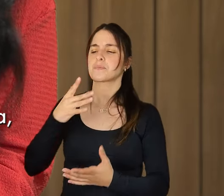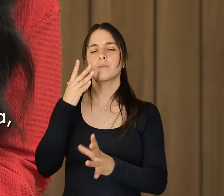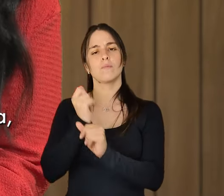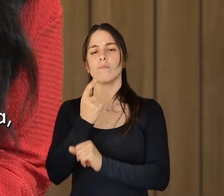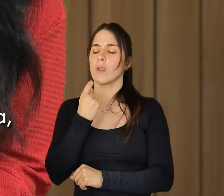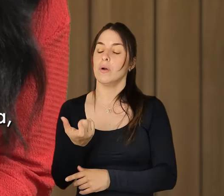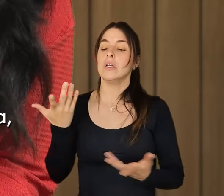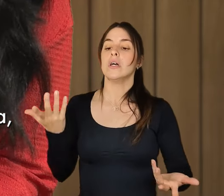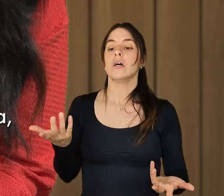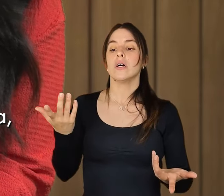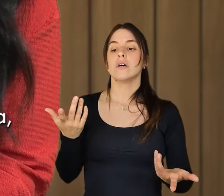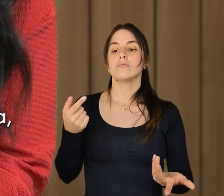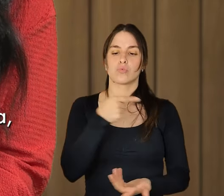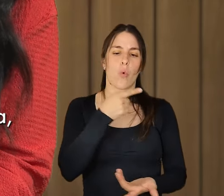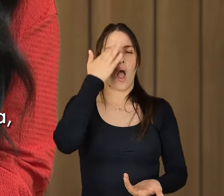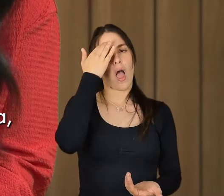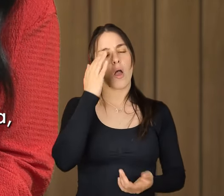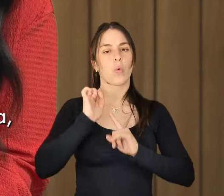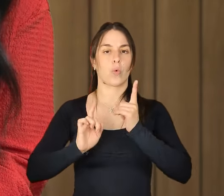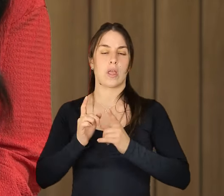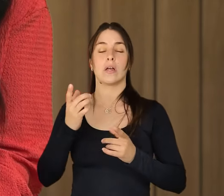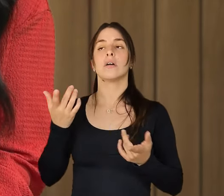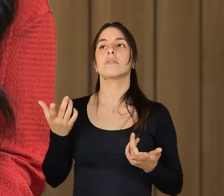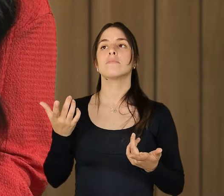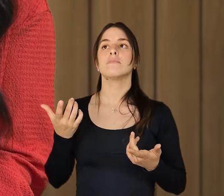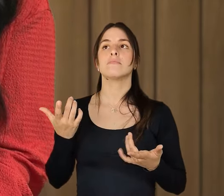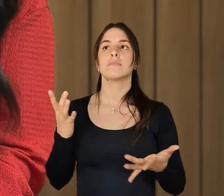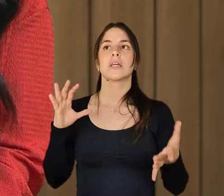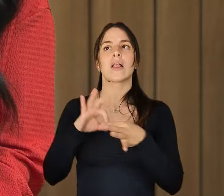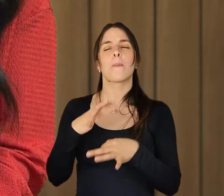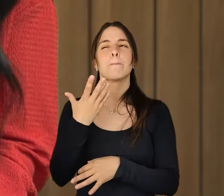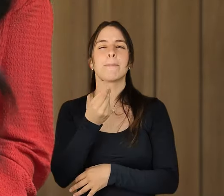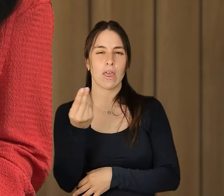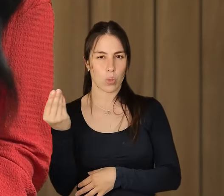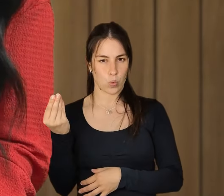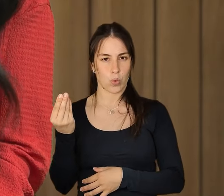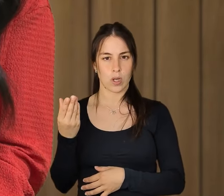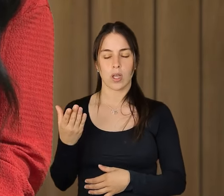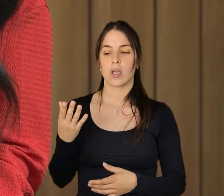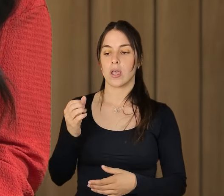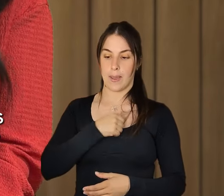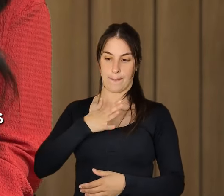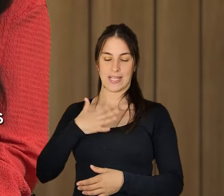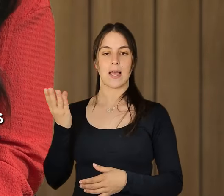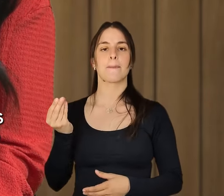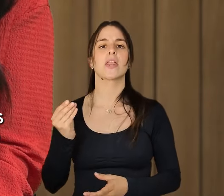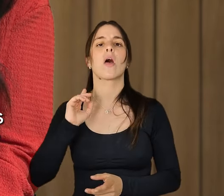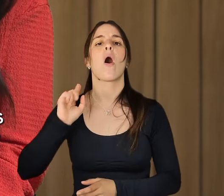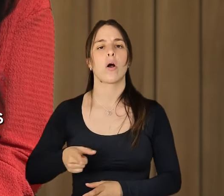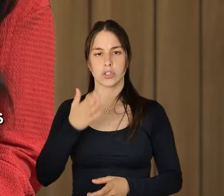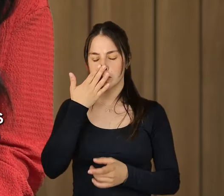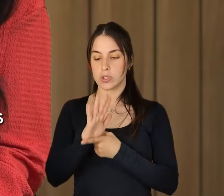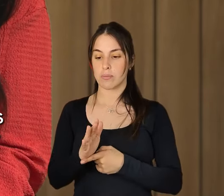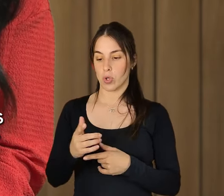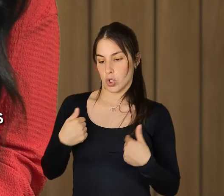se é que tem alguma noção, qual é que acha que são os maiores medos de uma empresa, por exemplo, quando tem medo de